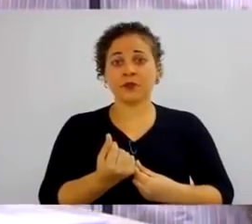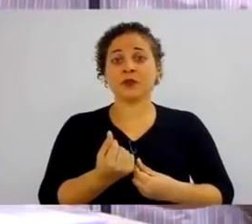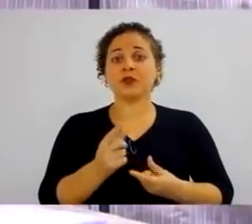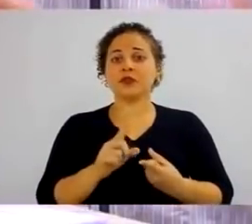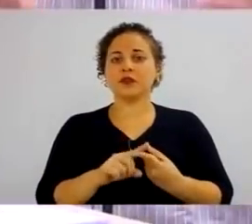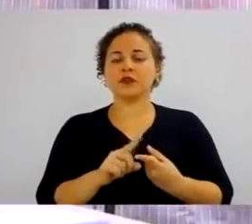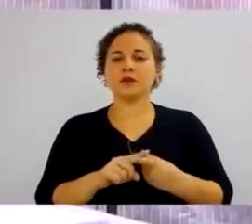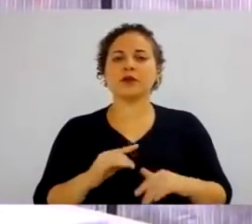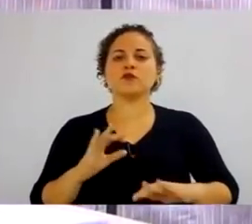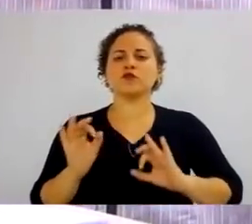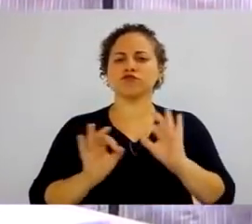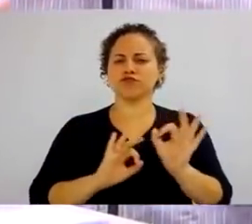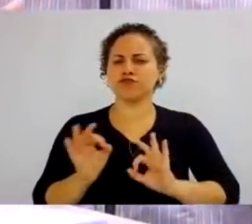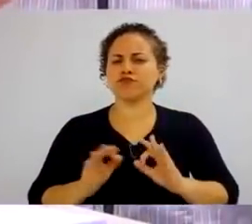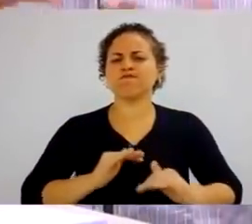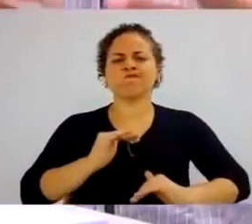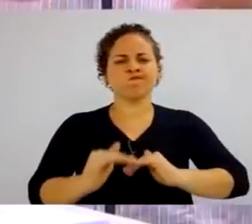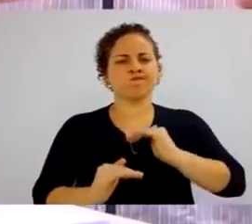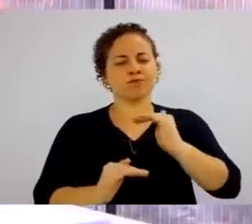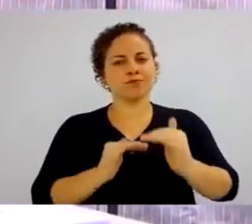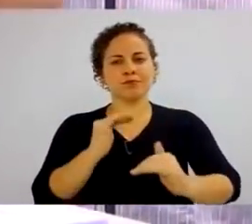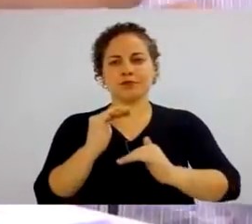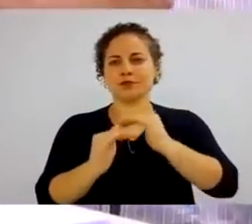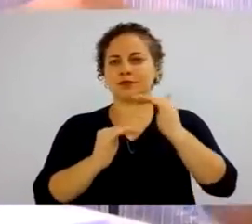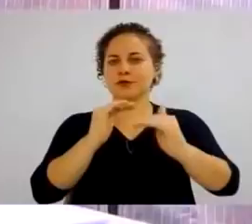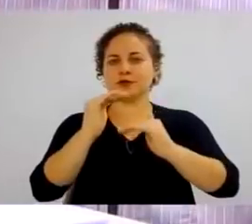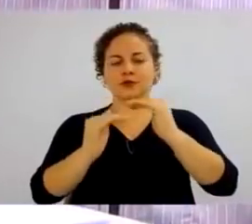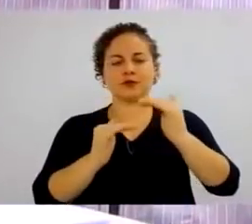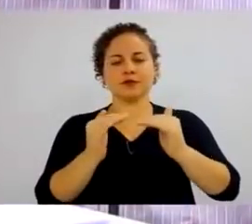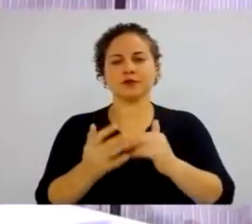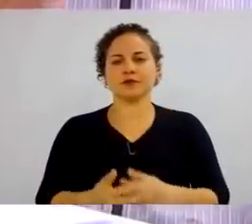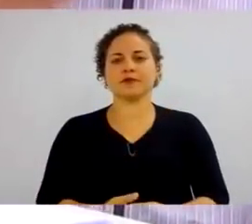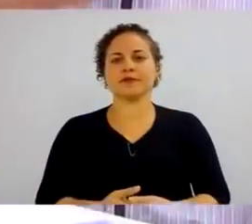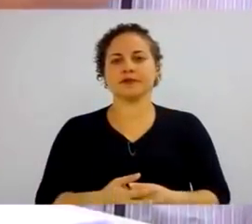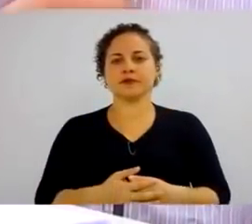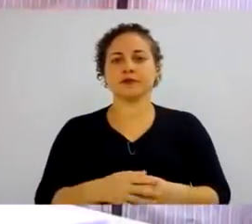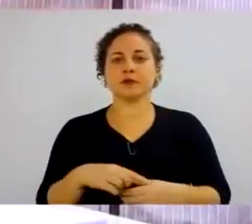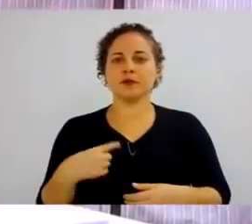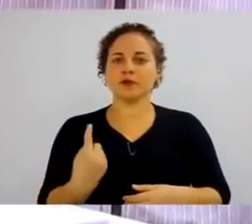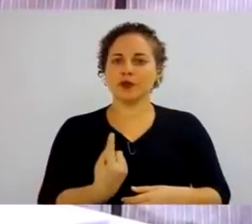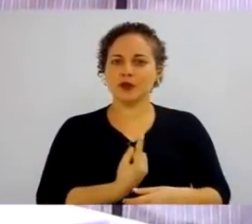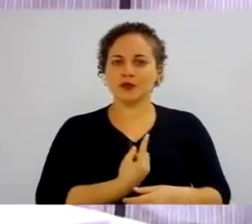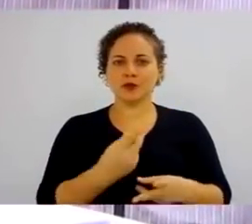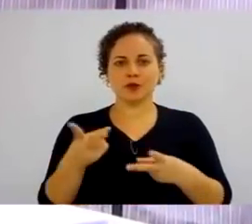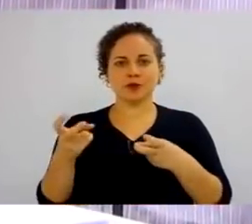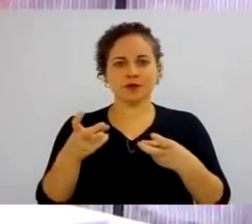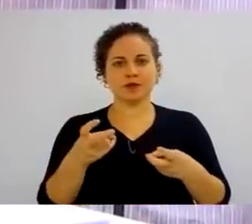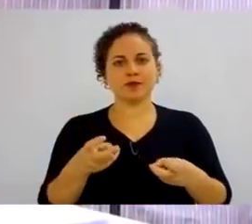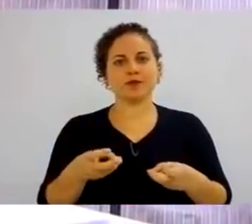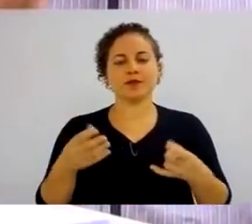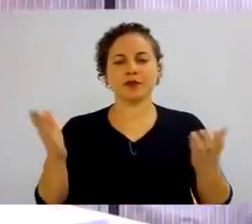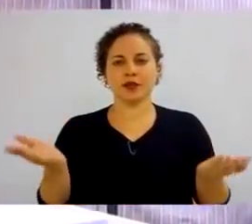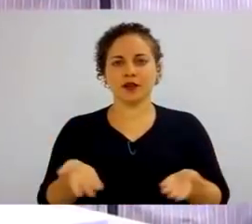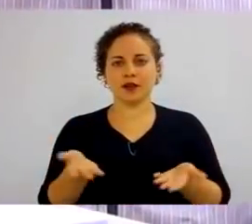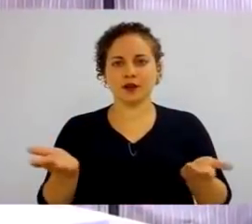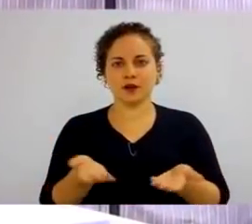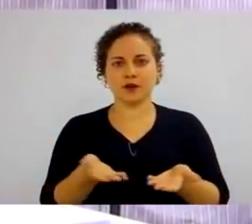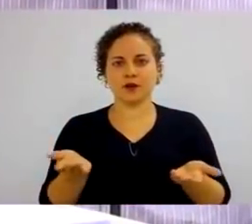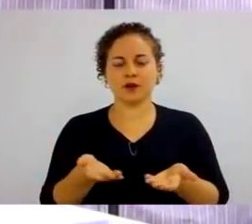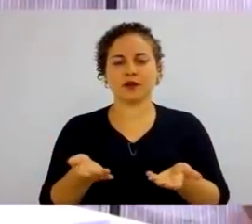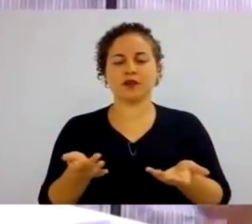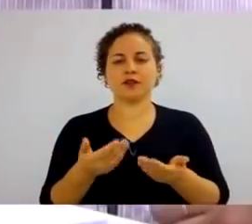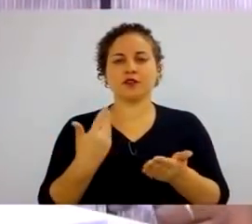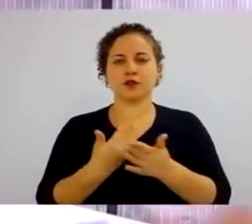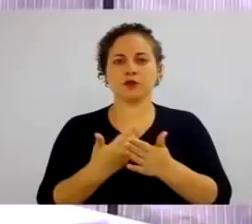vez mais, ele foi crescendo, ele foi se desenvolvendo. E é o que nós vamos ver agora, os estudos